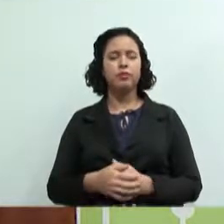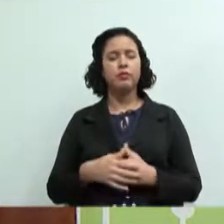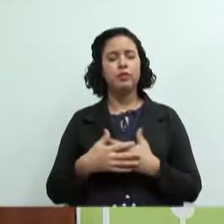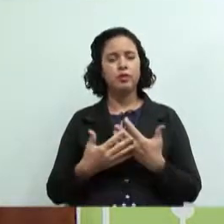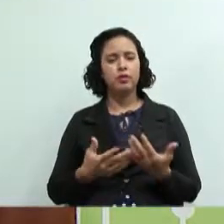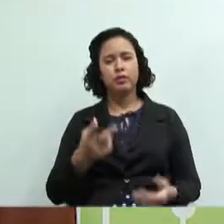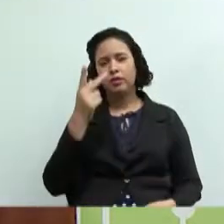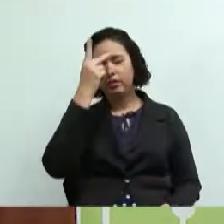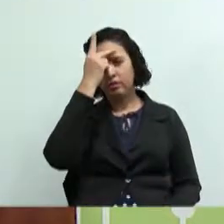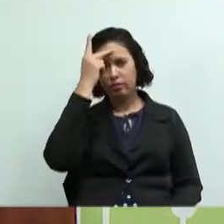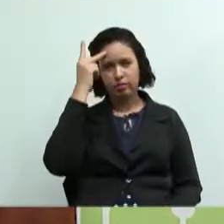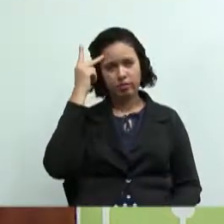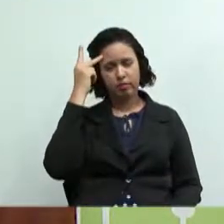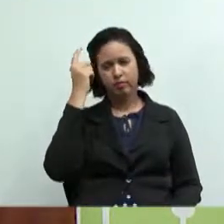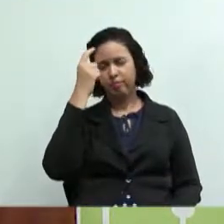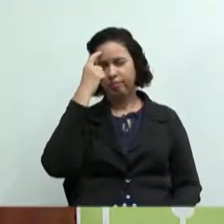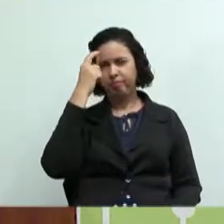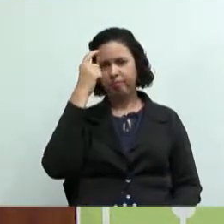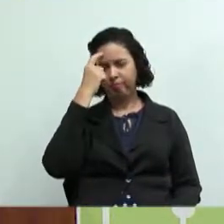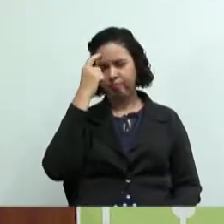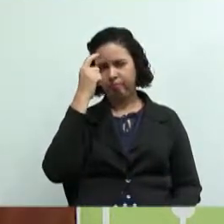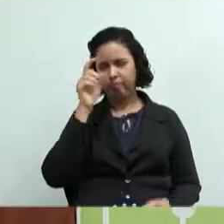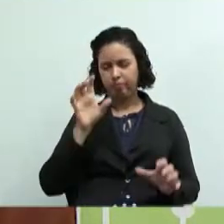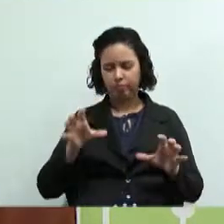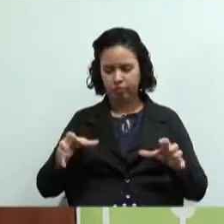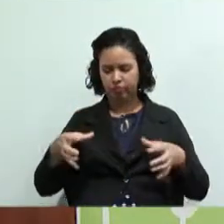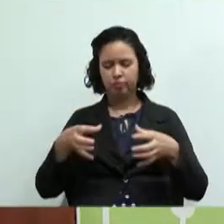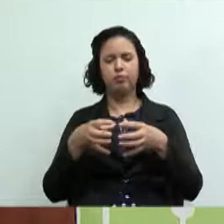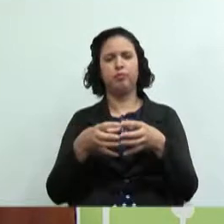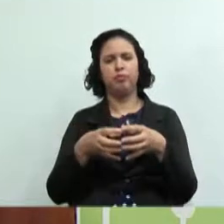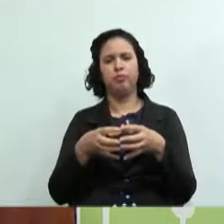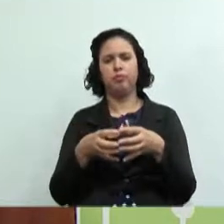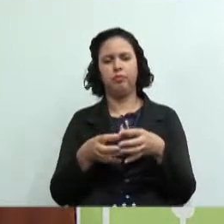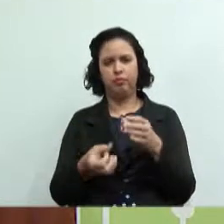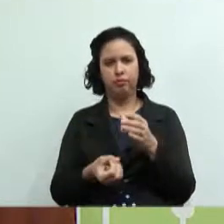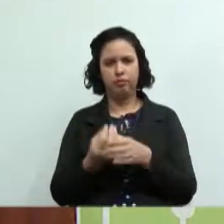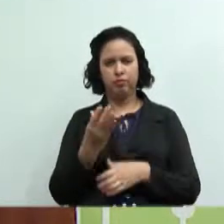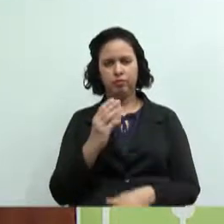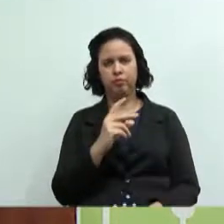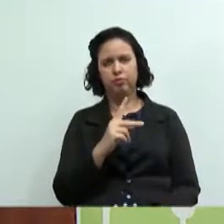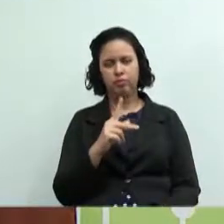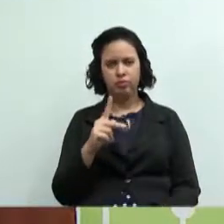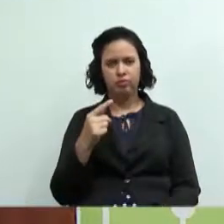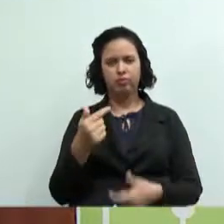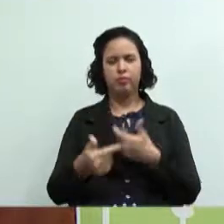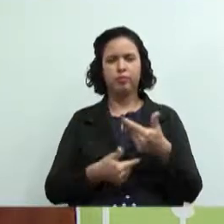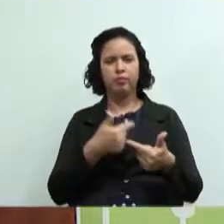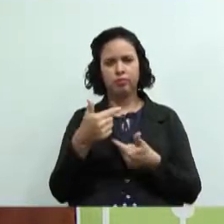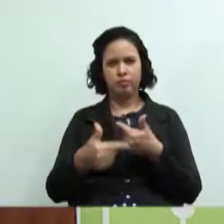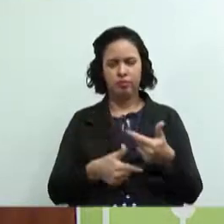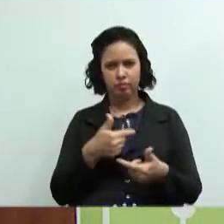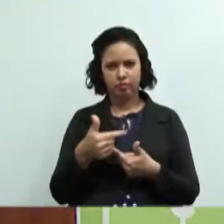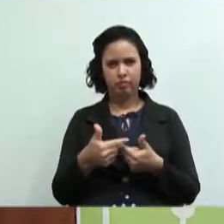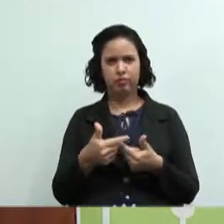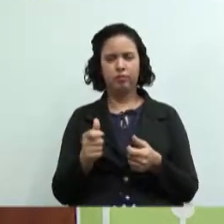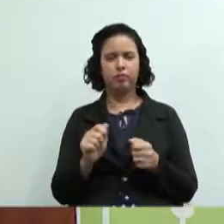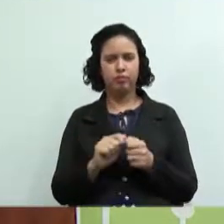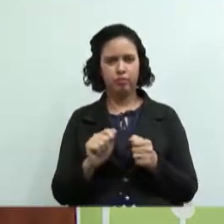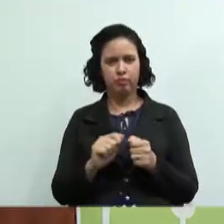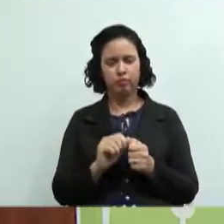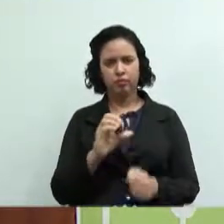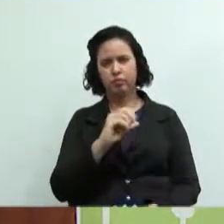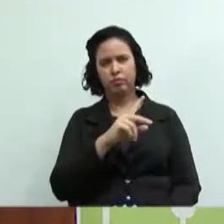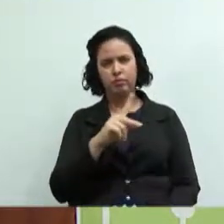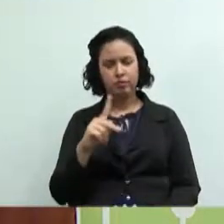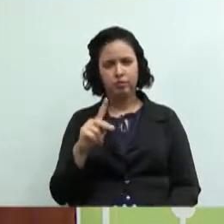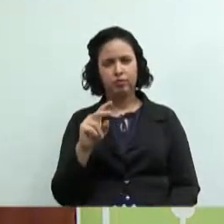o ramo trabalho se você conhece pessoas do mesmo ramo organize-se uma cooperativa faça uma cooperativa